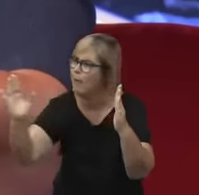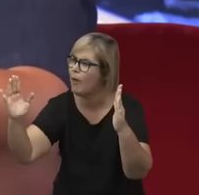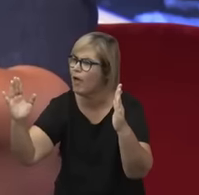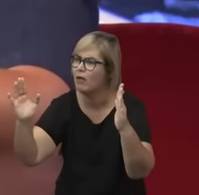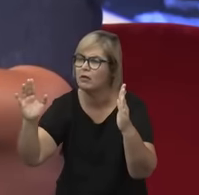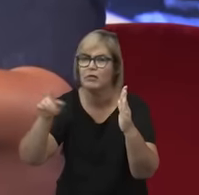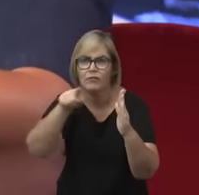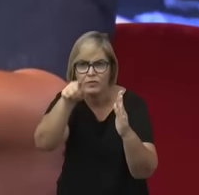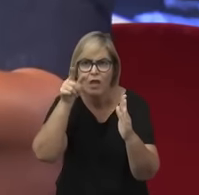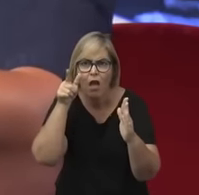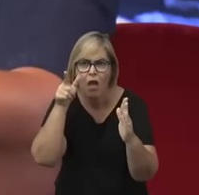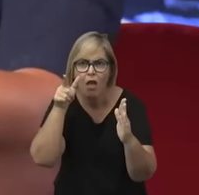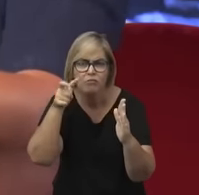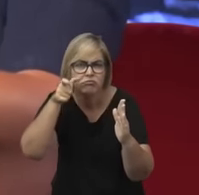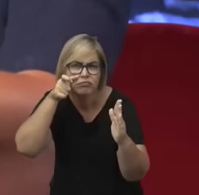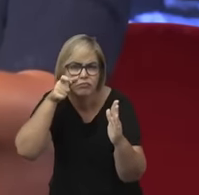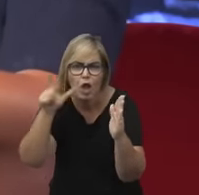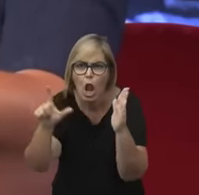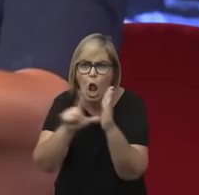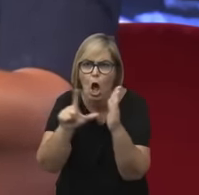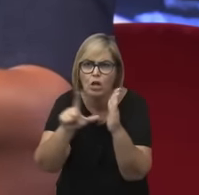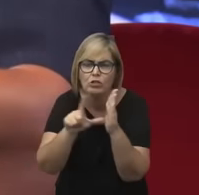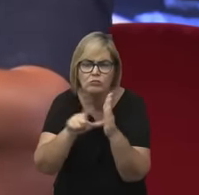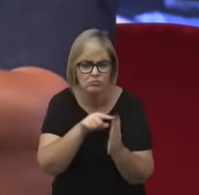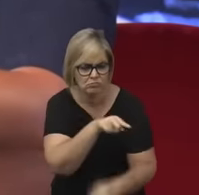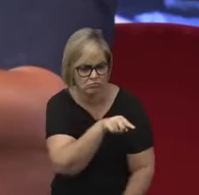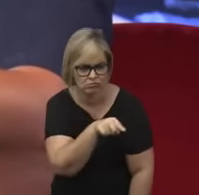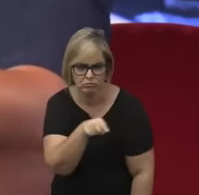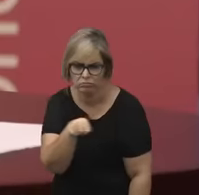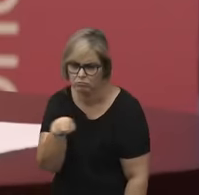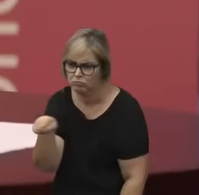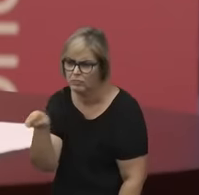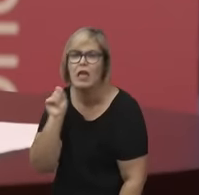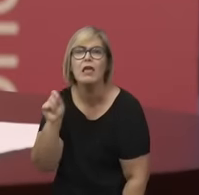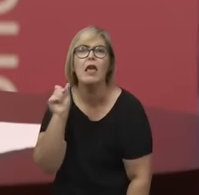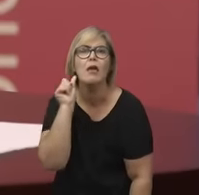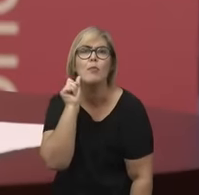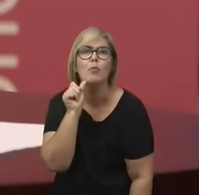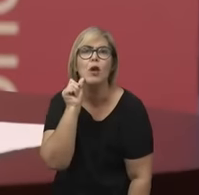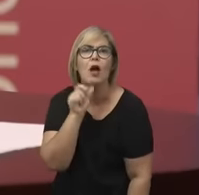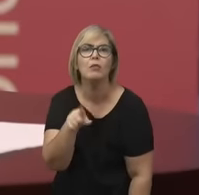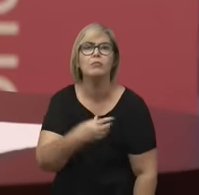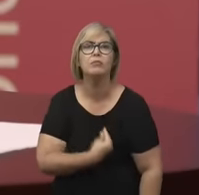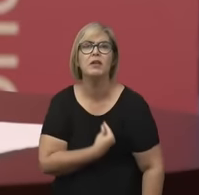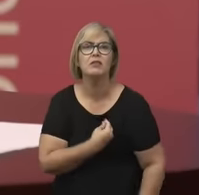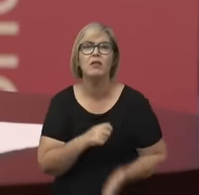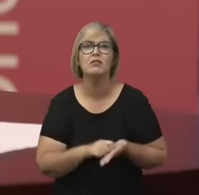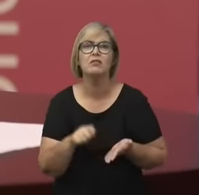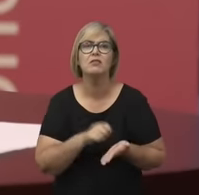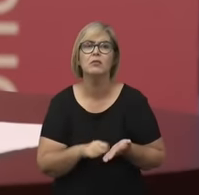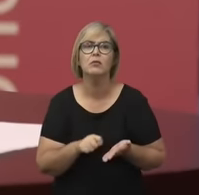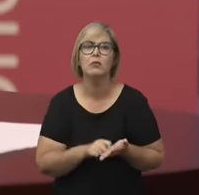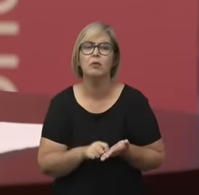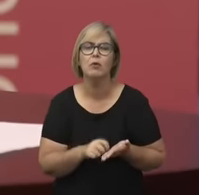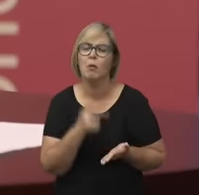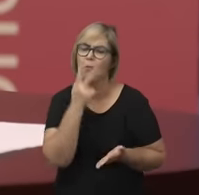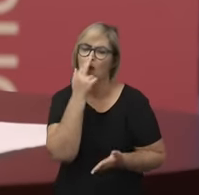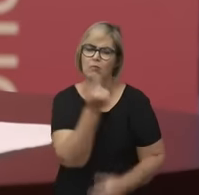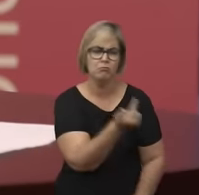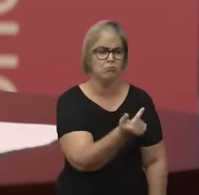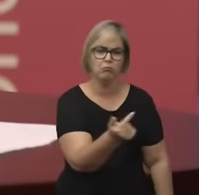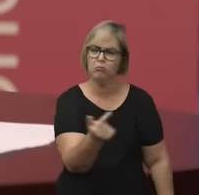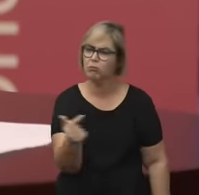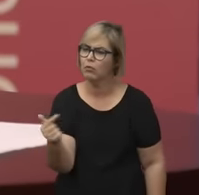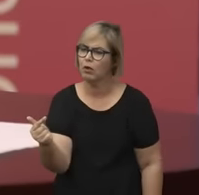Então, a gente tem uma evidência negativa. A gente olha para a história da filosofia e a gente vê a ausência. A gente vê a